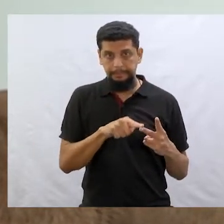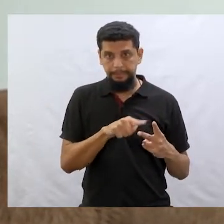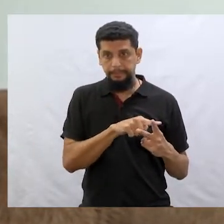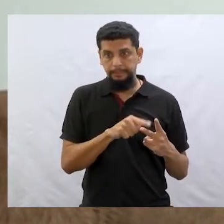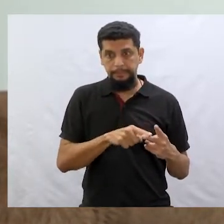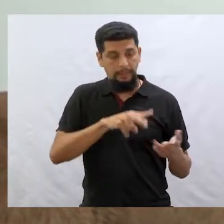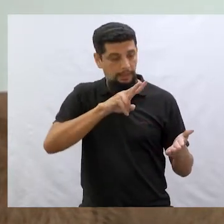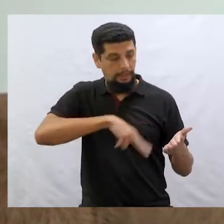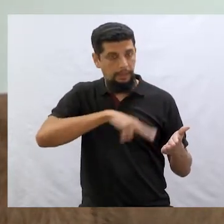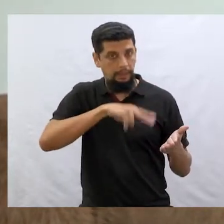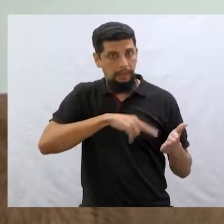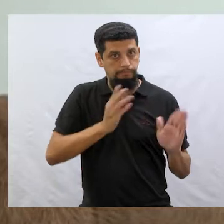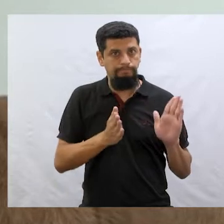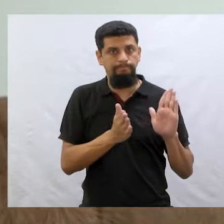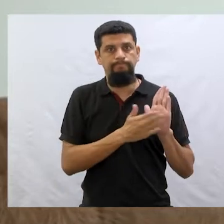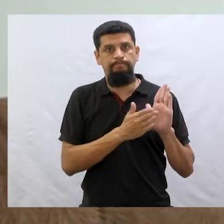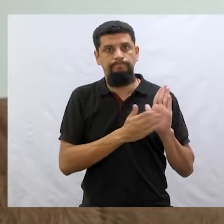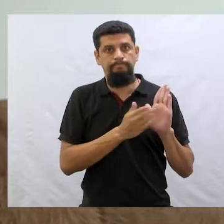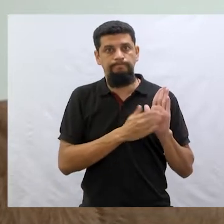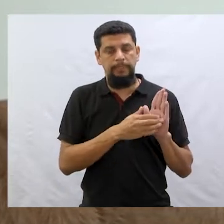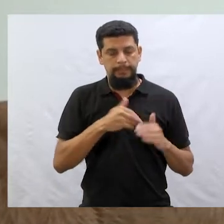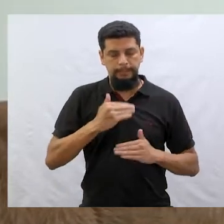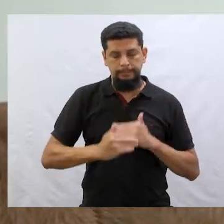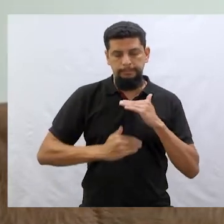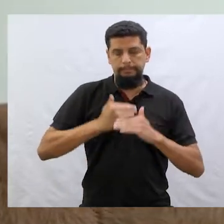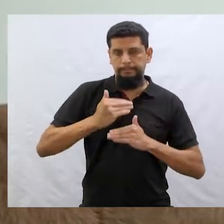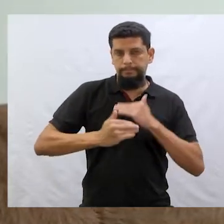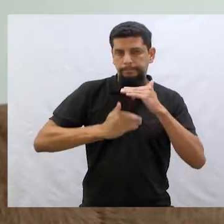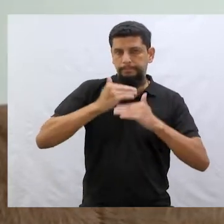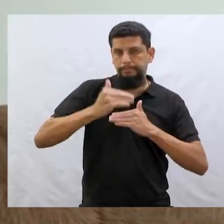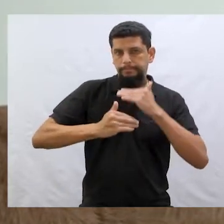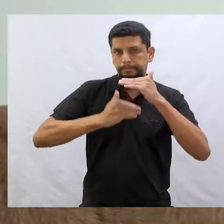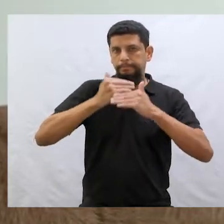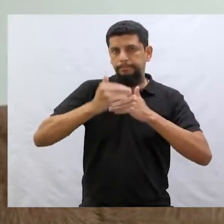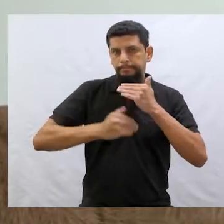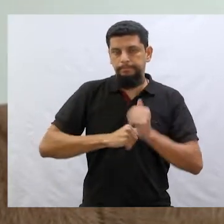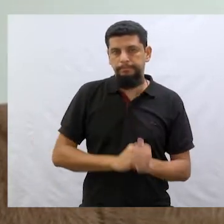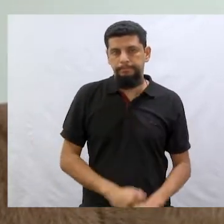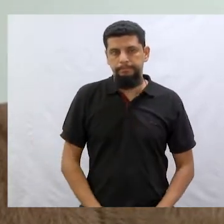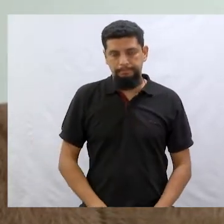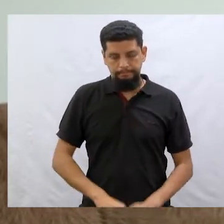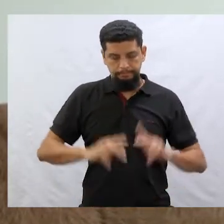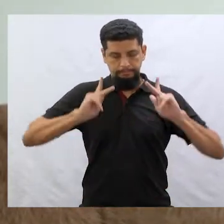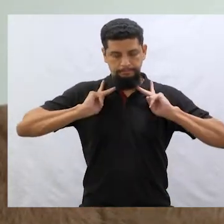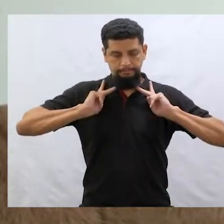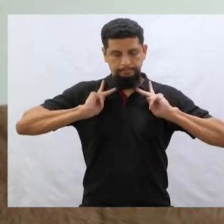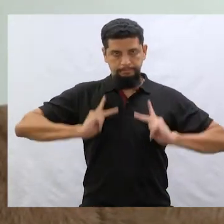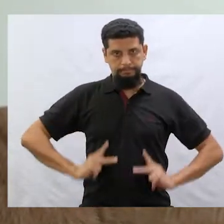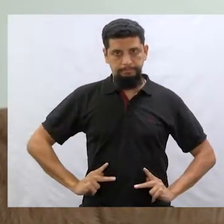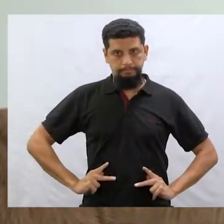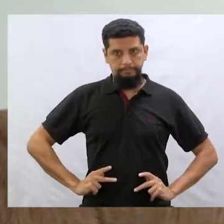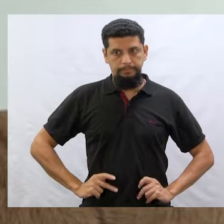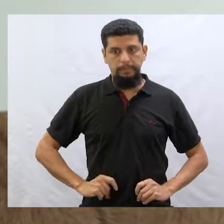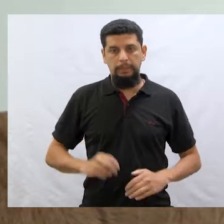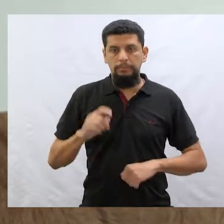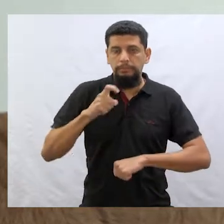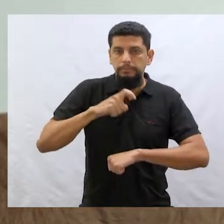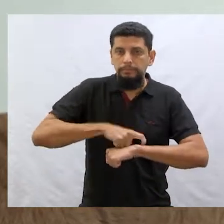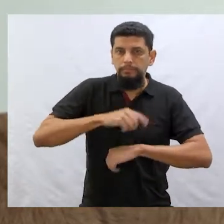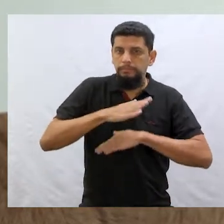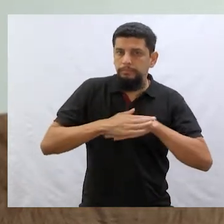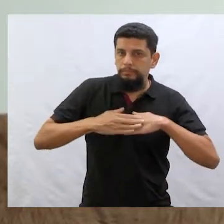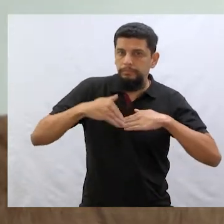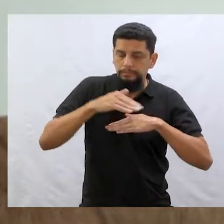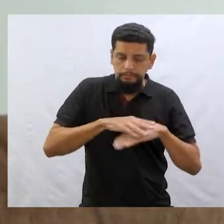A leitura, ela proporciona um desenvolvimento e um momento de carinho,